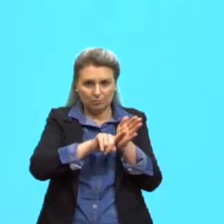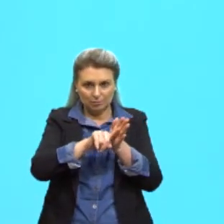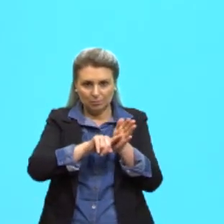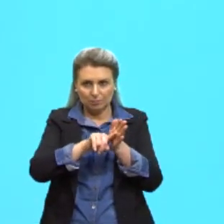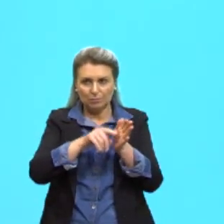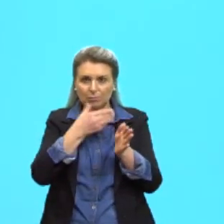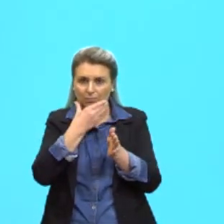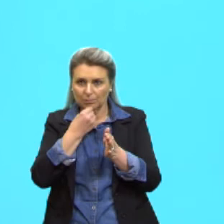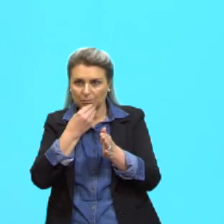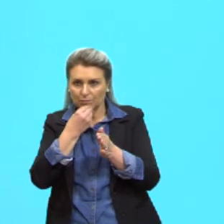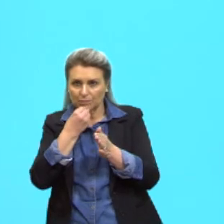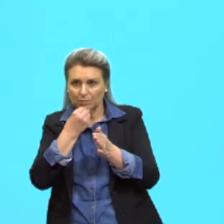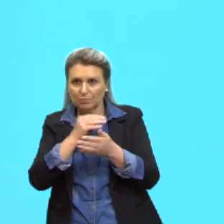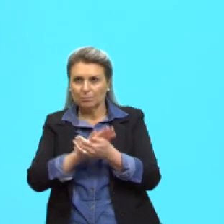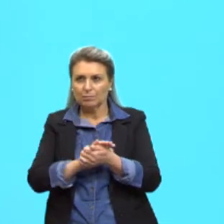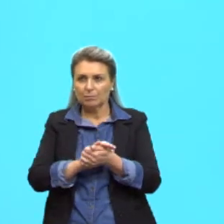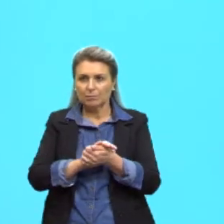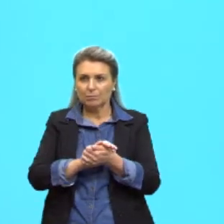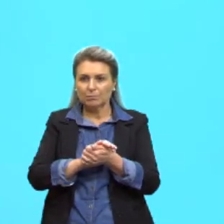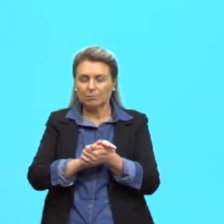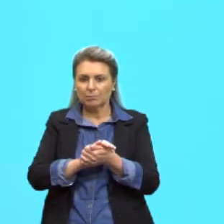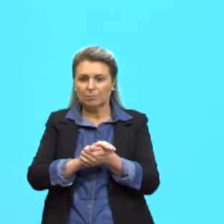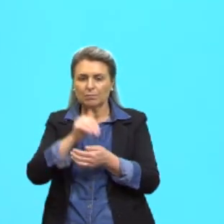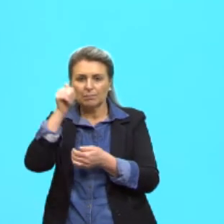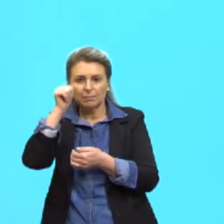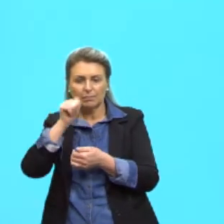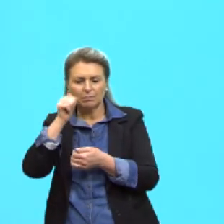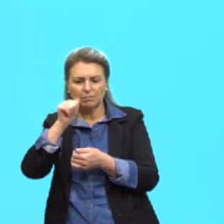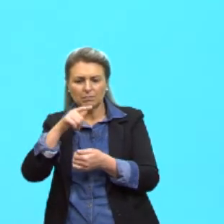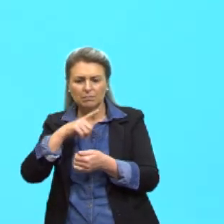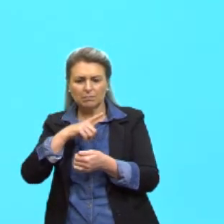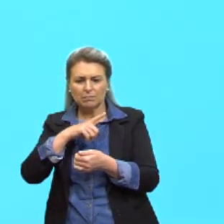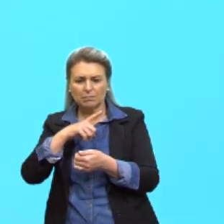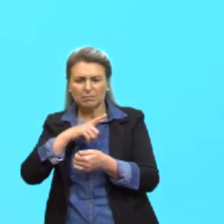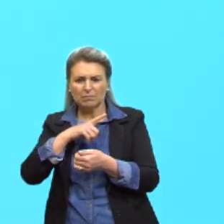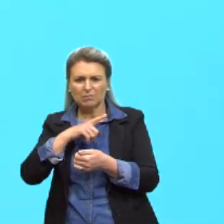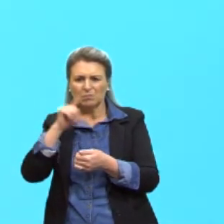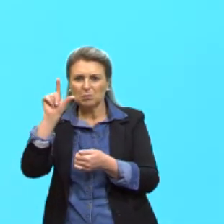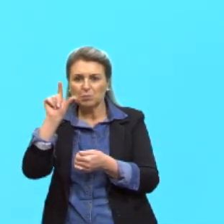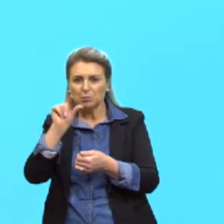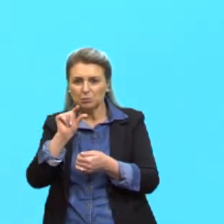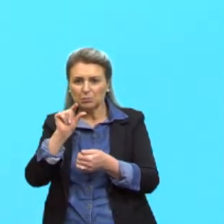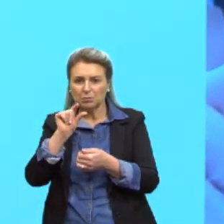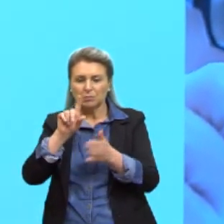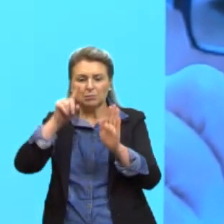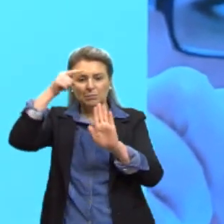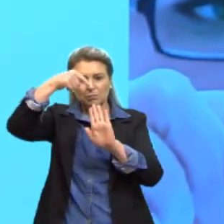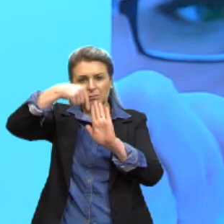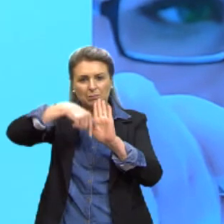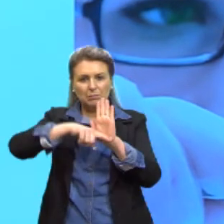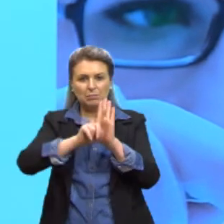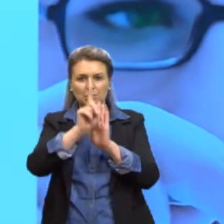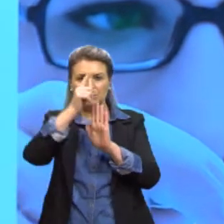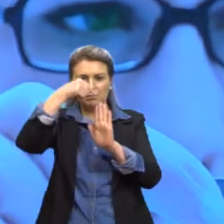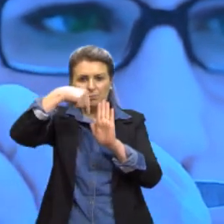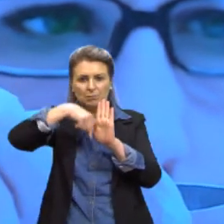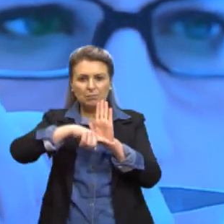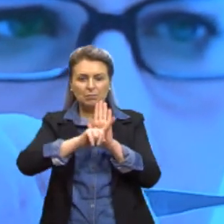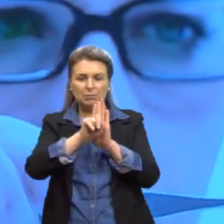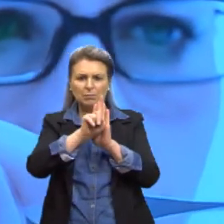essa menina aqui, ela tinha uma baixíssima imunidade, não produzia células